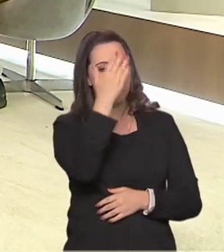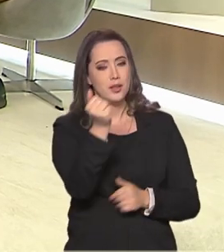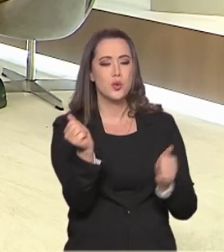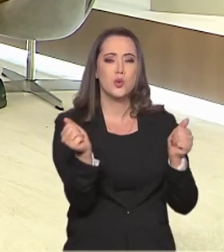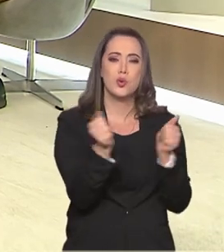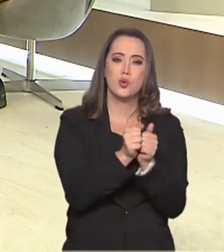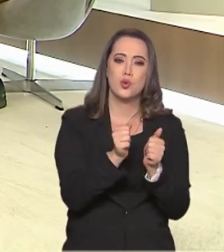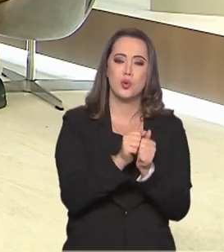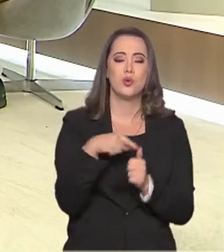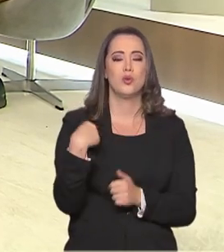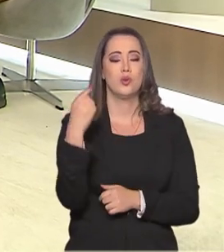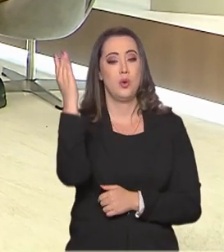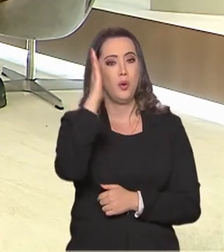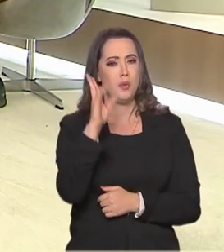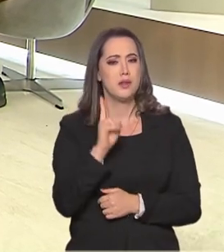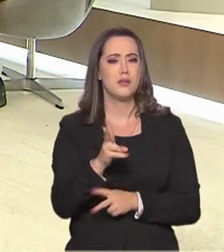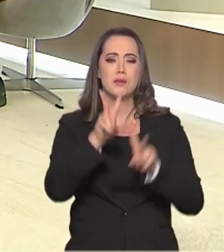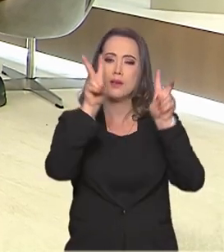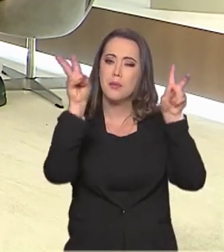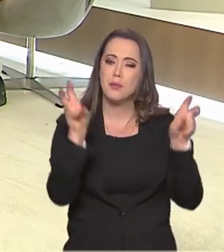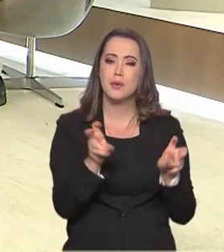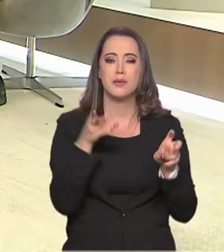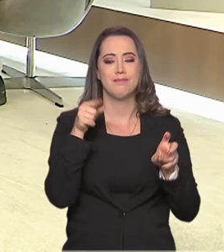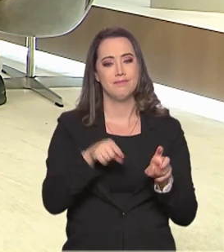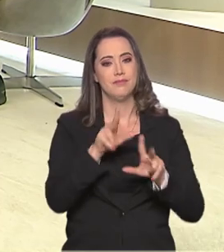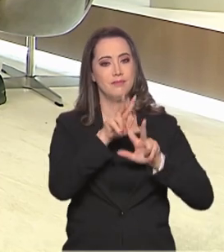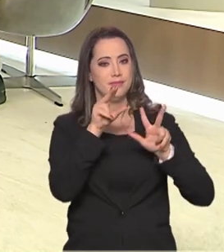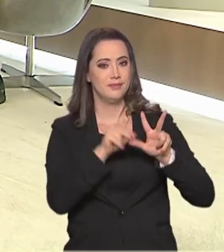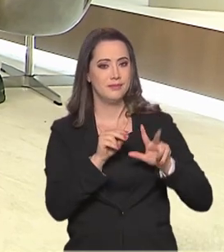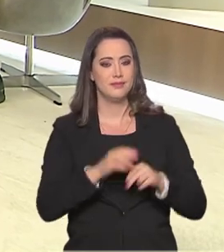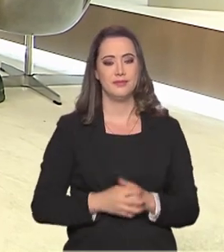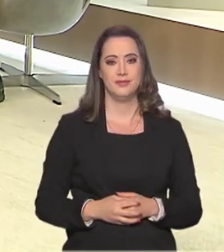companhia e o Brasil continua em pauta aqui na TV Brasil.